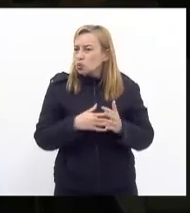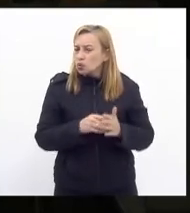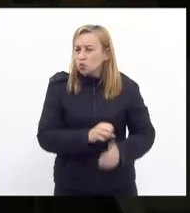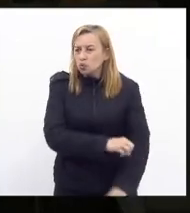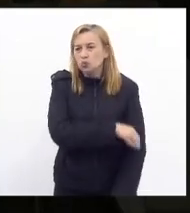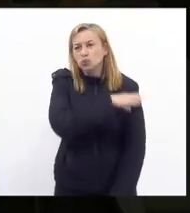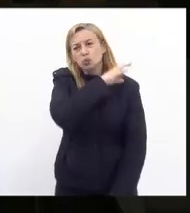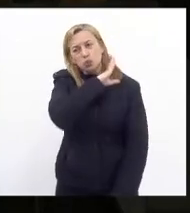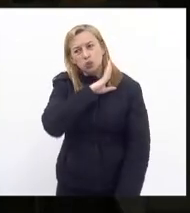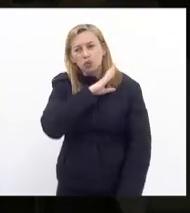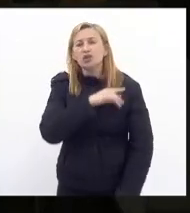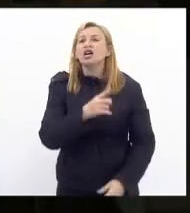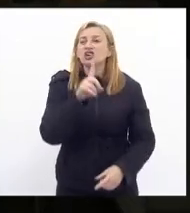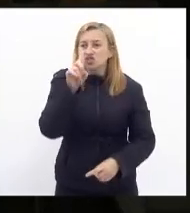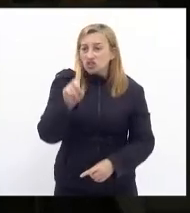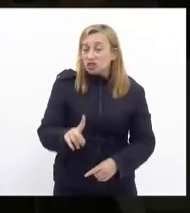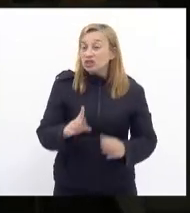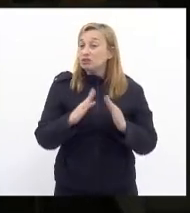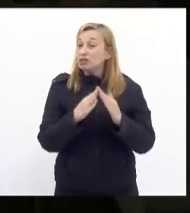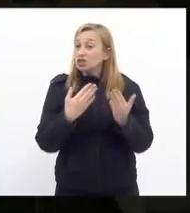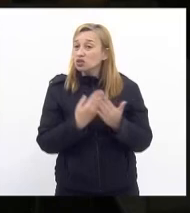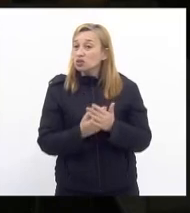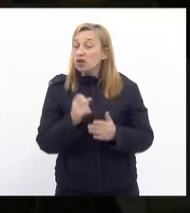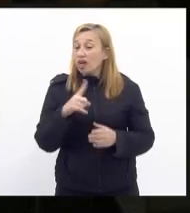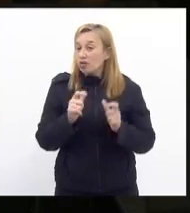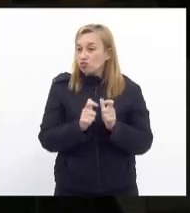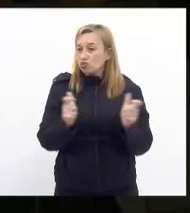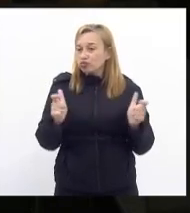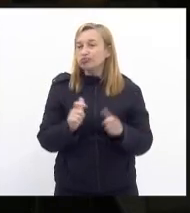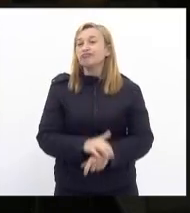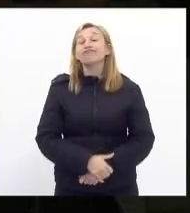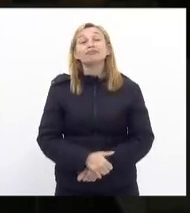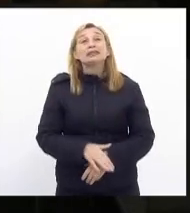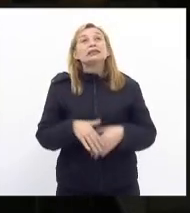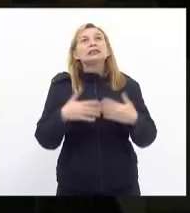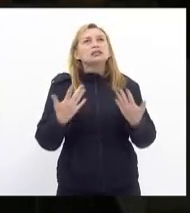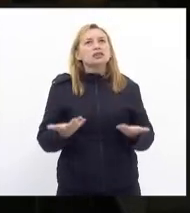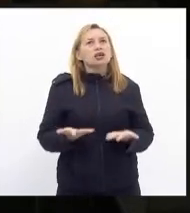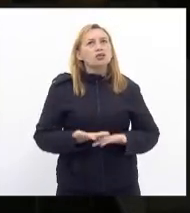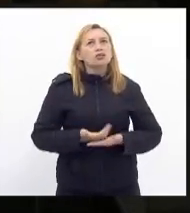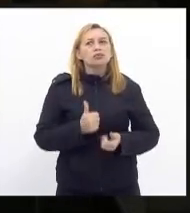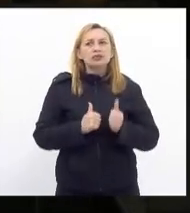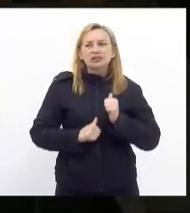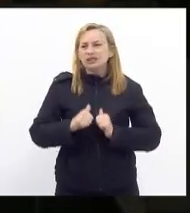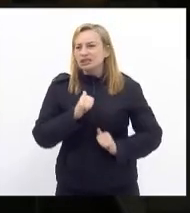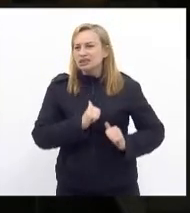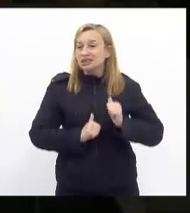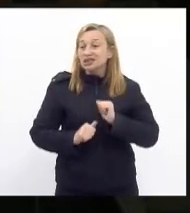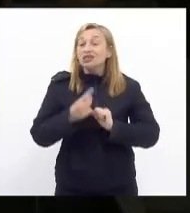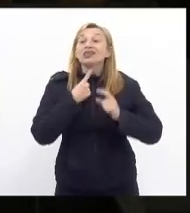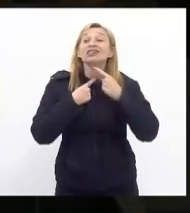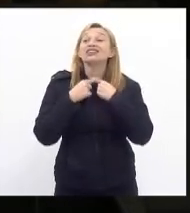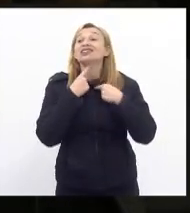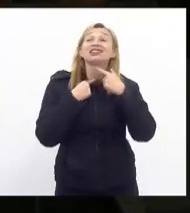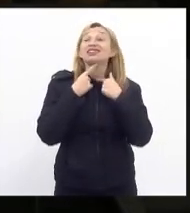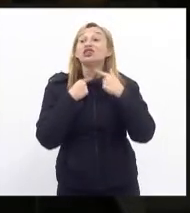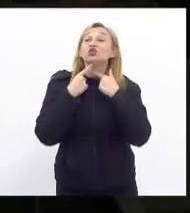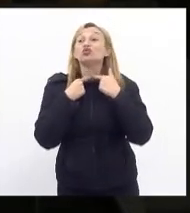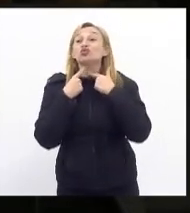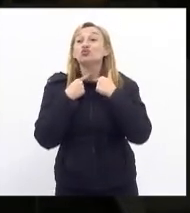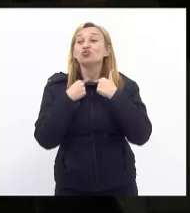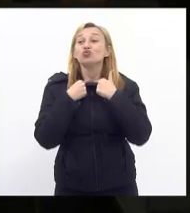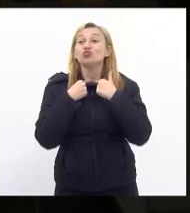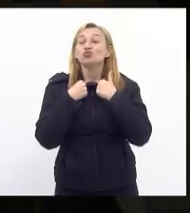enfim as direções escolares é muito grande então há uma ânsia há um desejo incontido